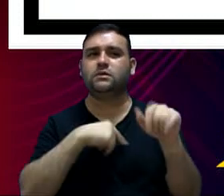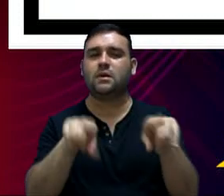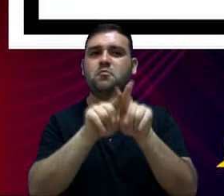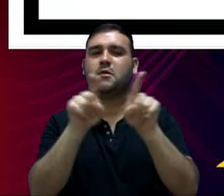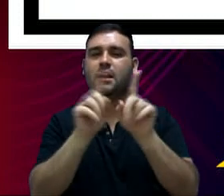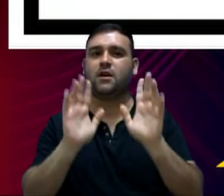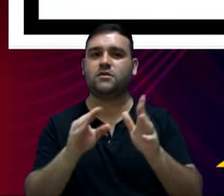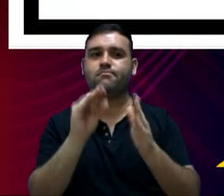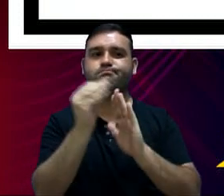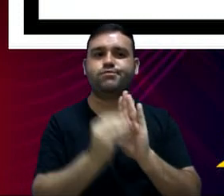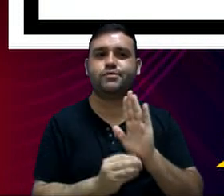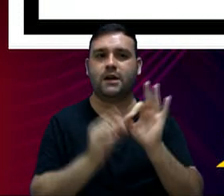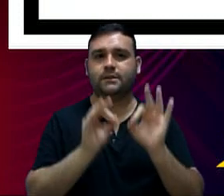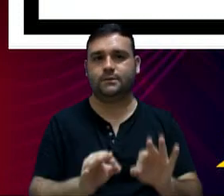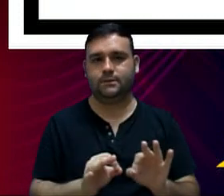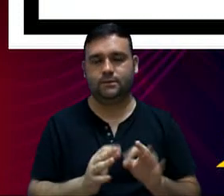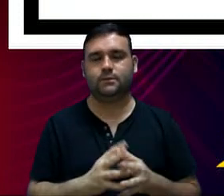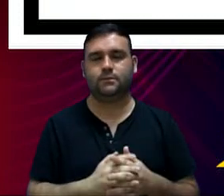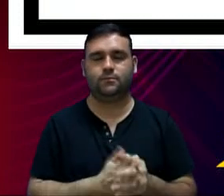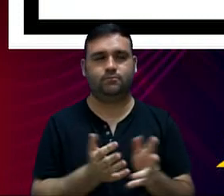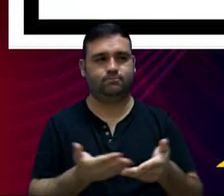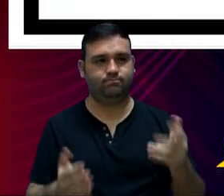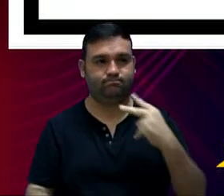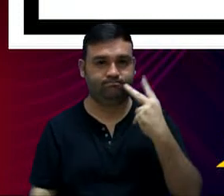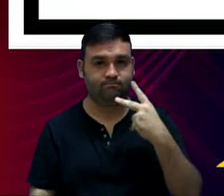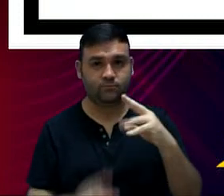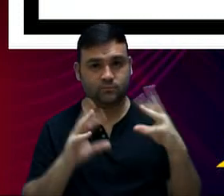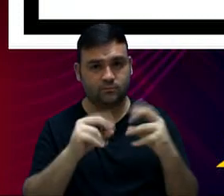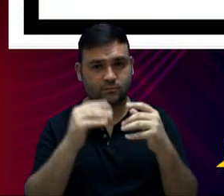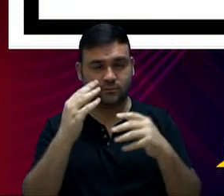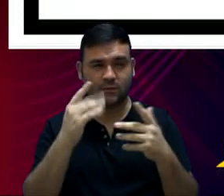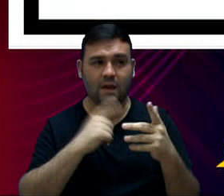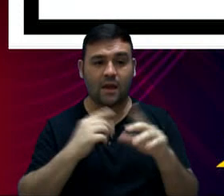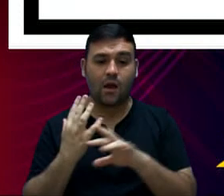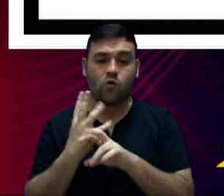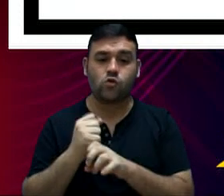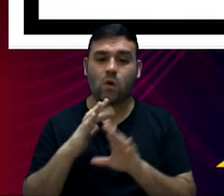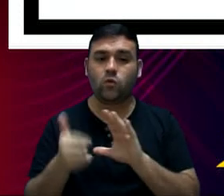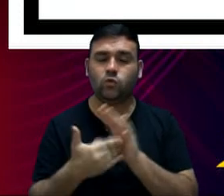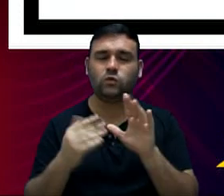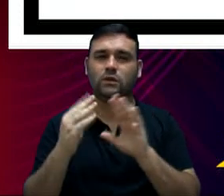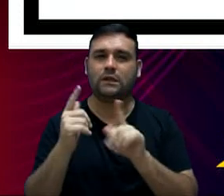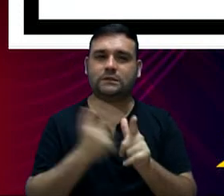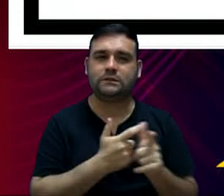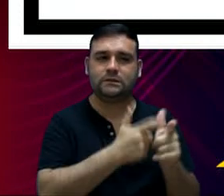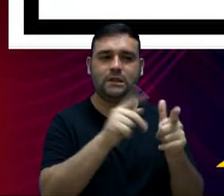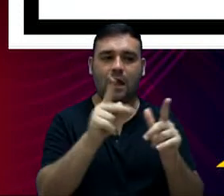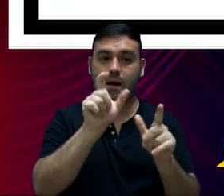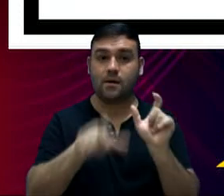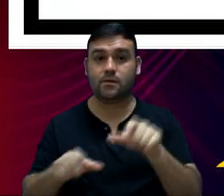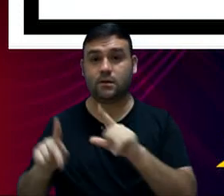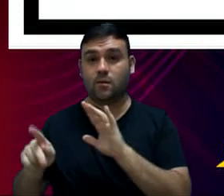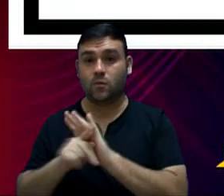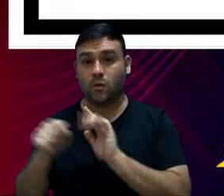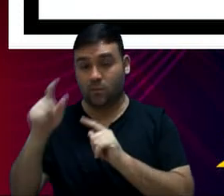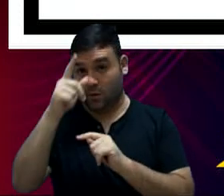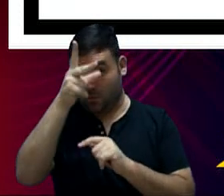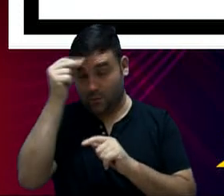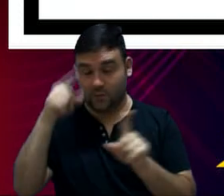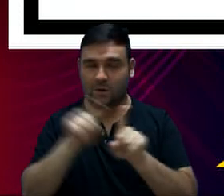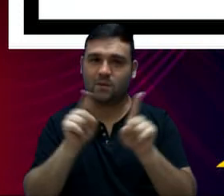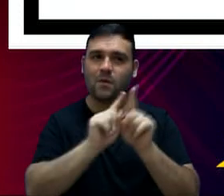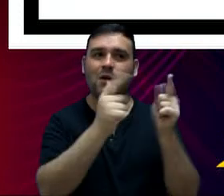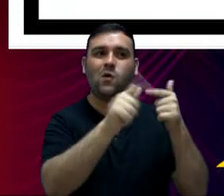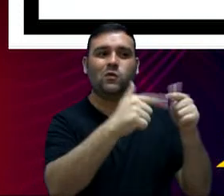consolidadas, vereadores, vereadoras. Então, é o somatório das despesas de pessoal da prefeitura mais a administração